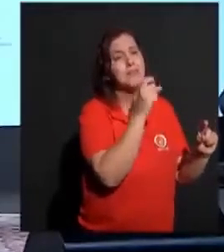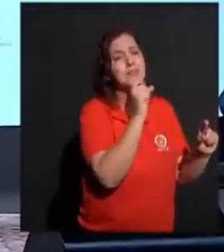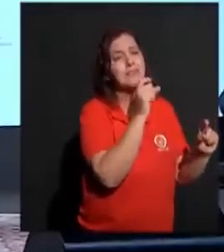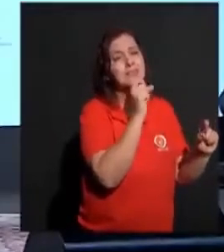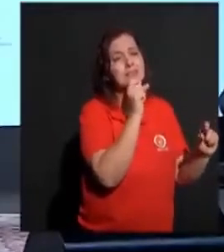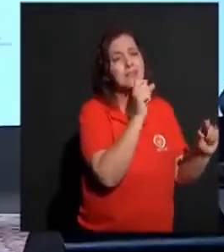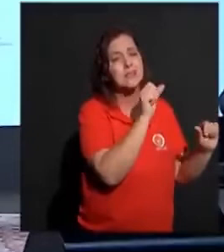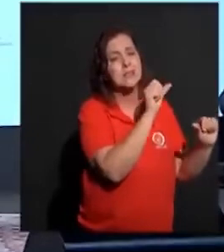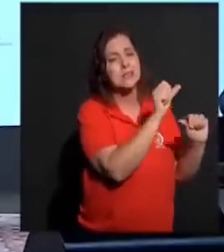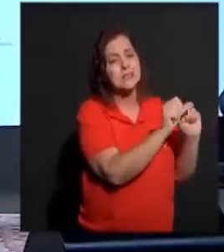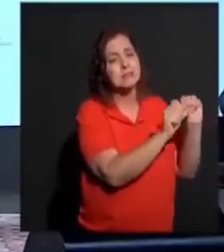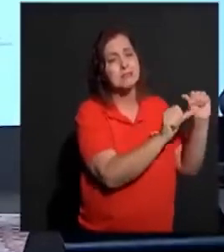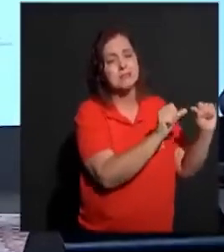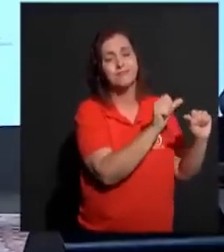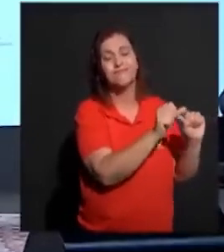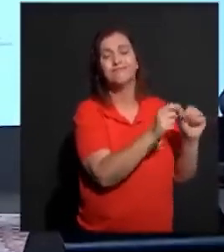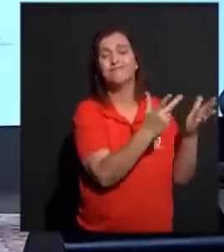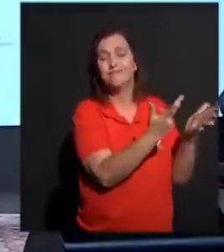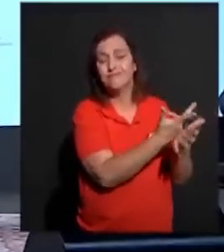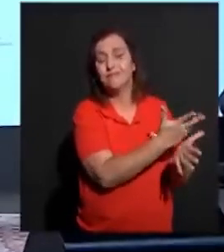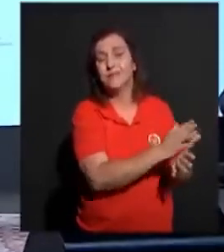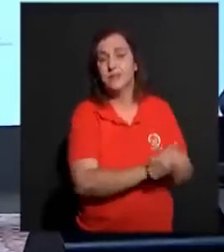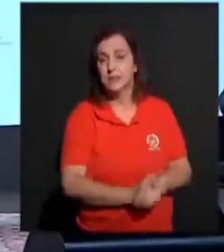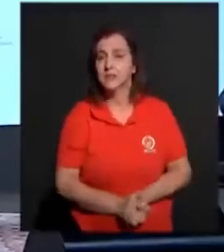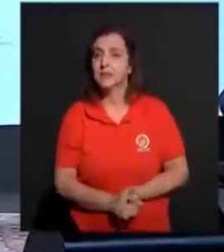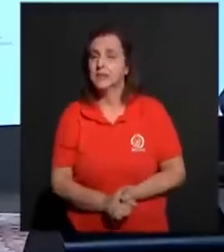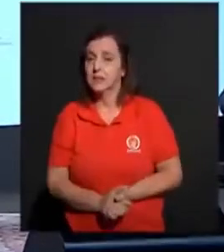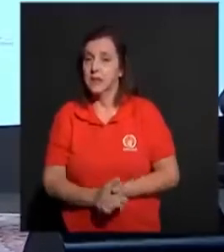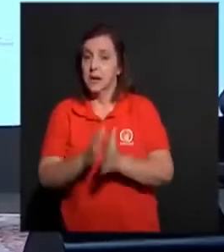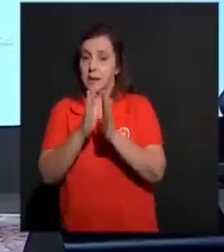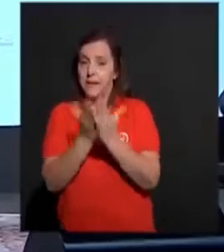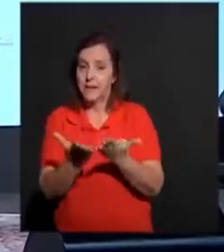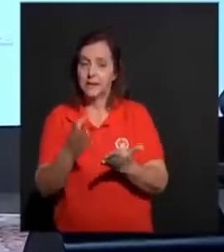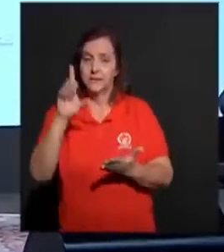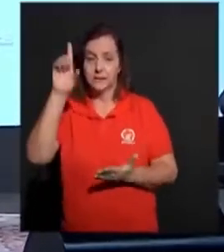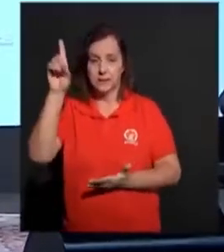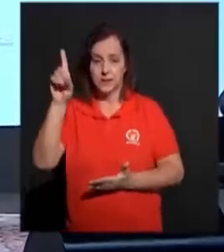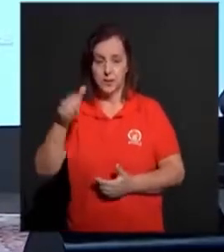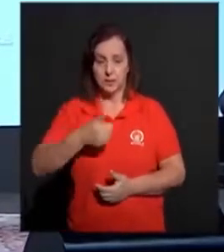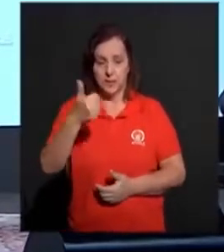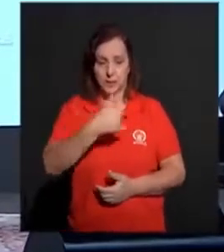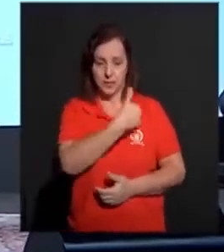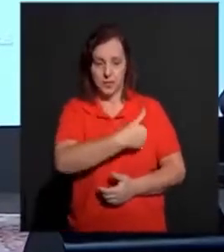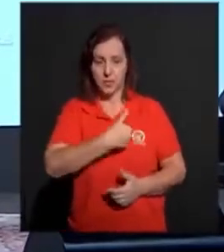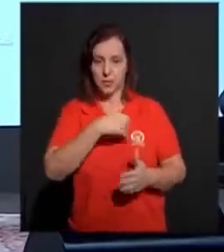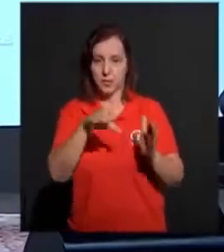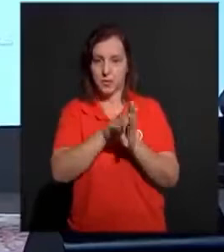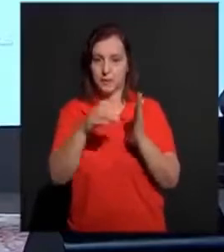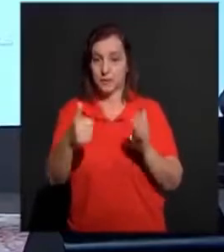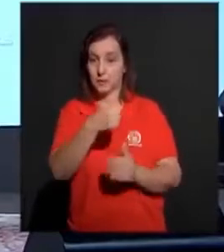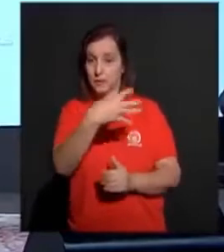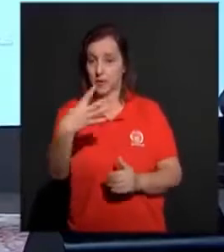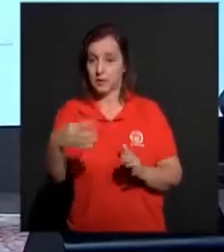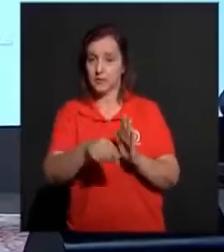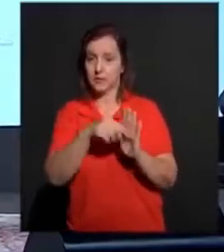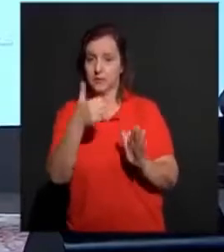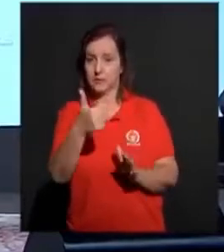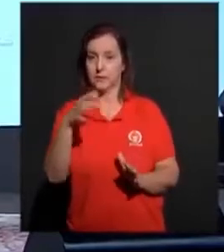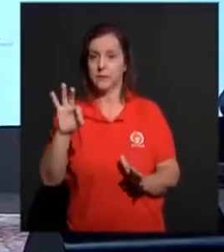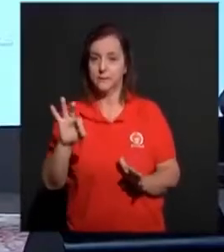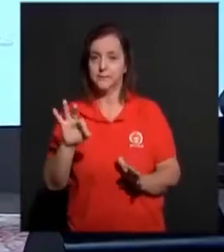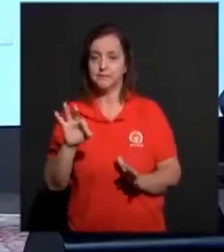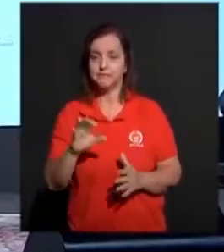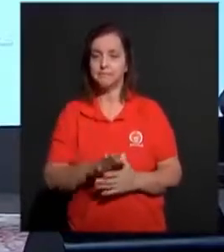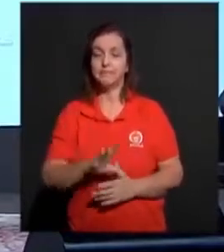coisas. A palavra do Senhor vai dizer em 1 João 4, 9 e 10. Foi assim que